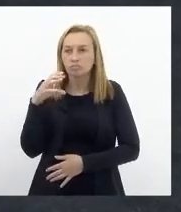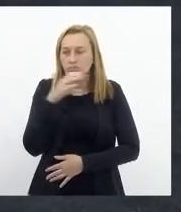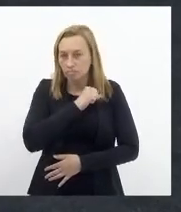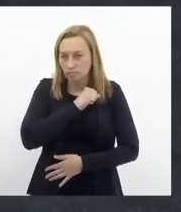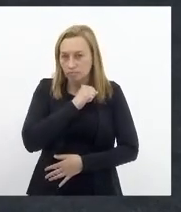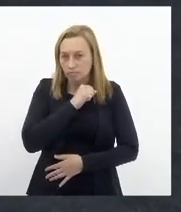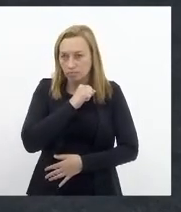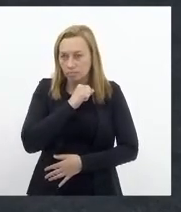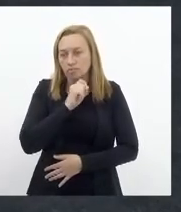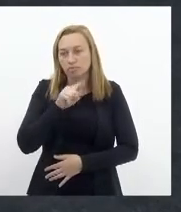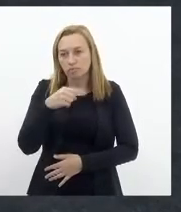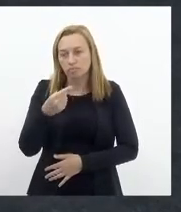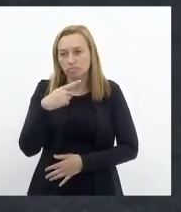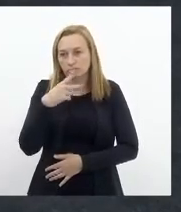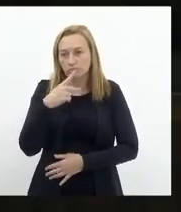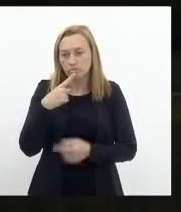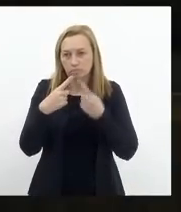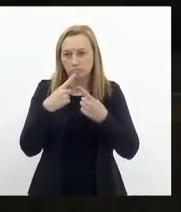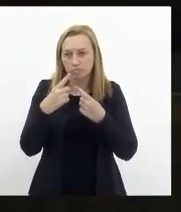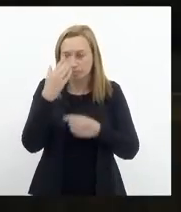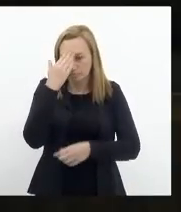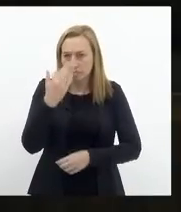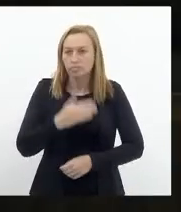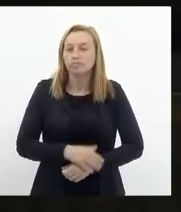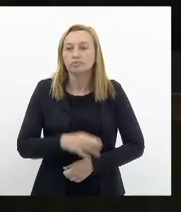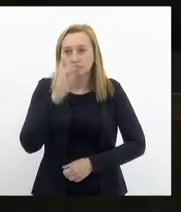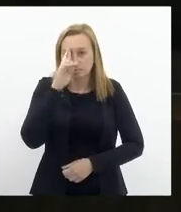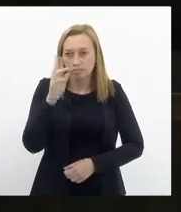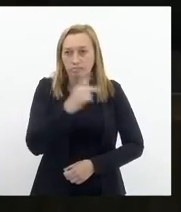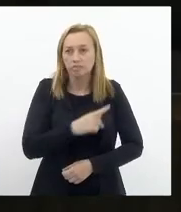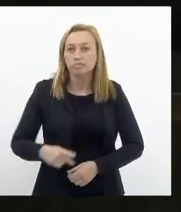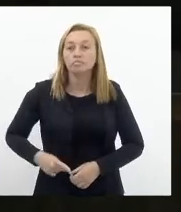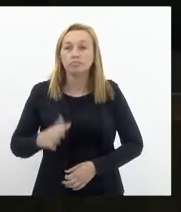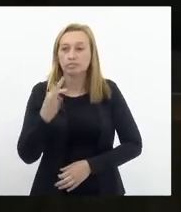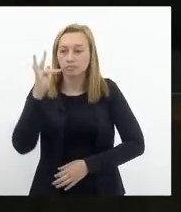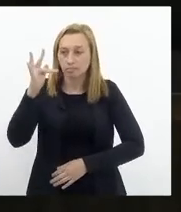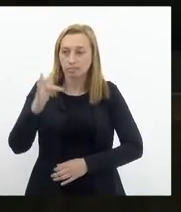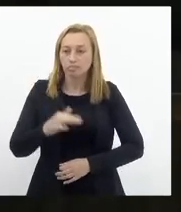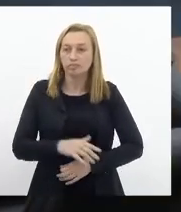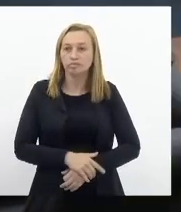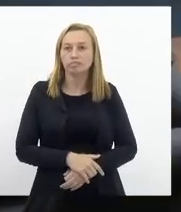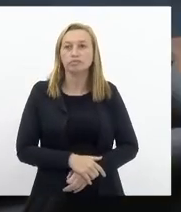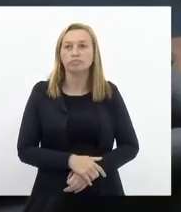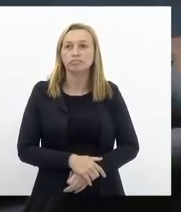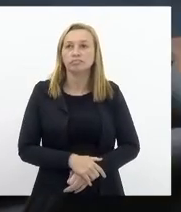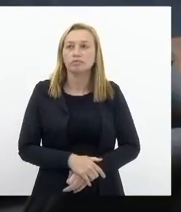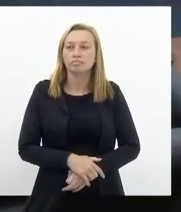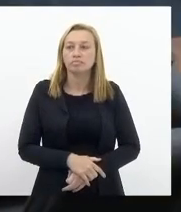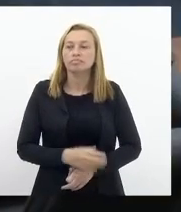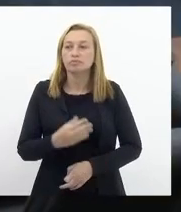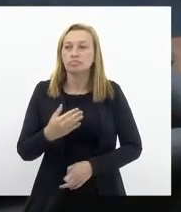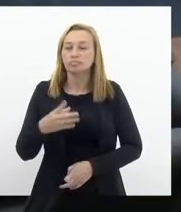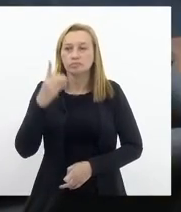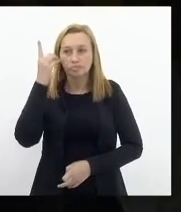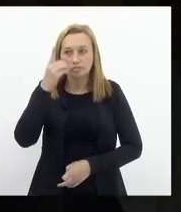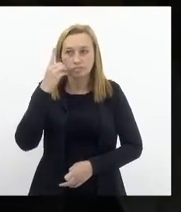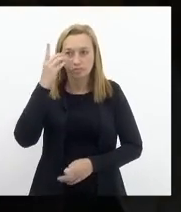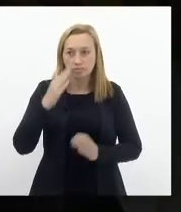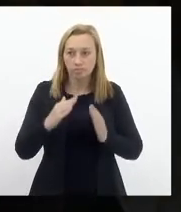discutir o projeto. Desculpe, obrigada. Senhora Presidente, serei muito breve, cumprimentando a todos os deputados e deputadas.